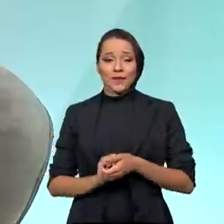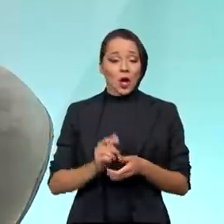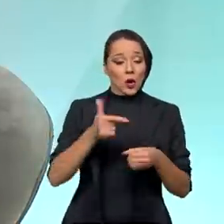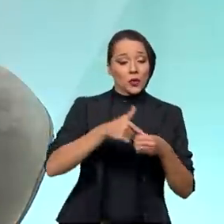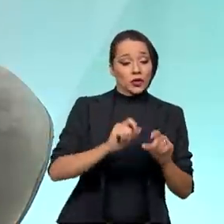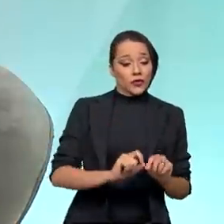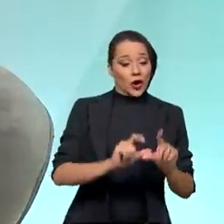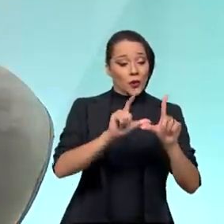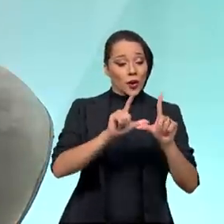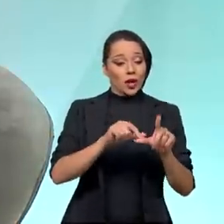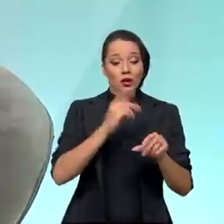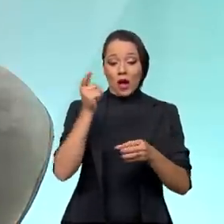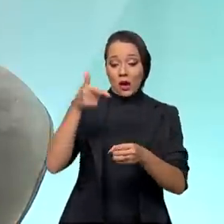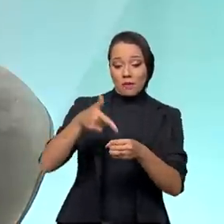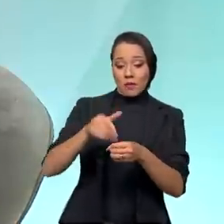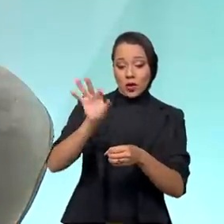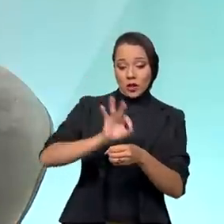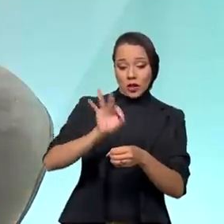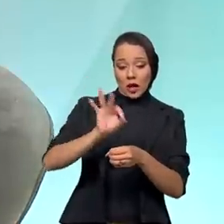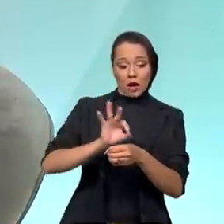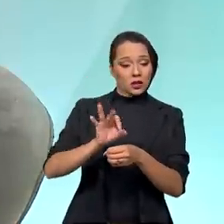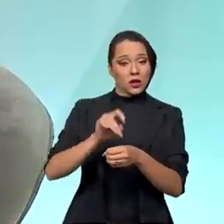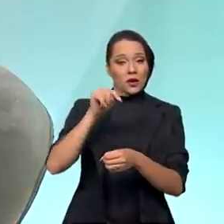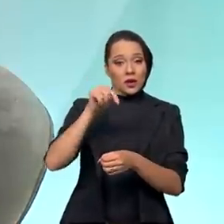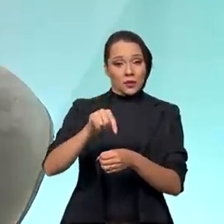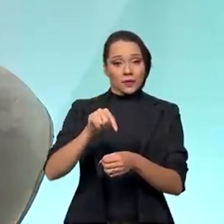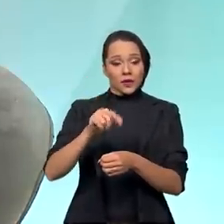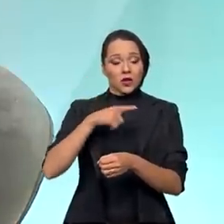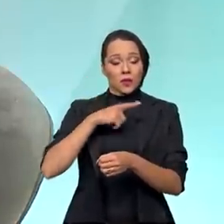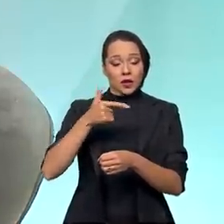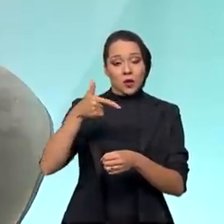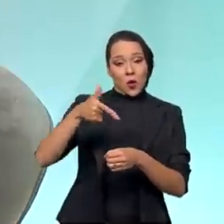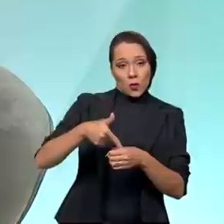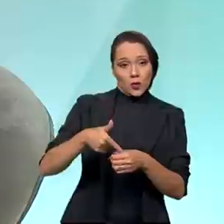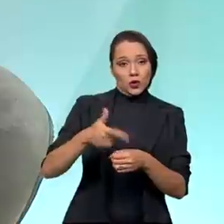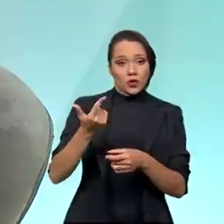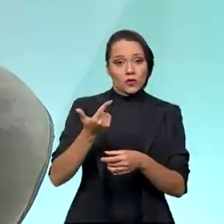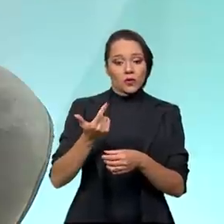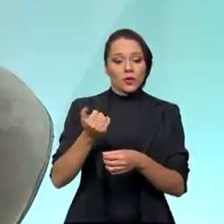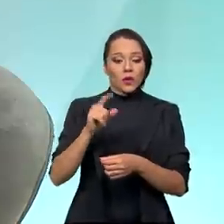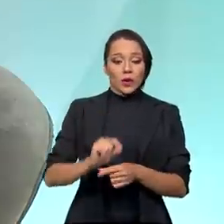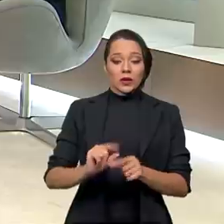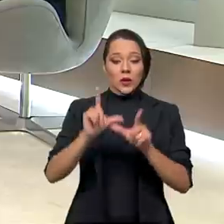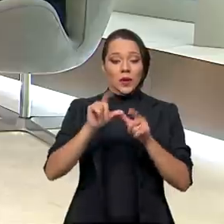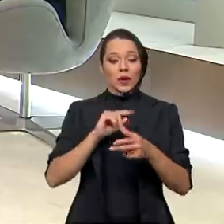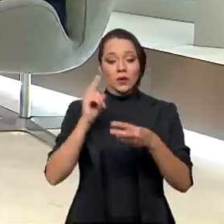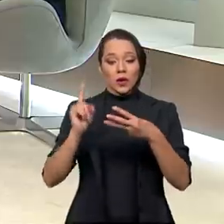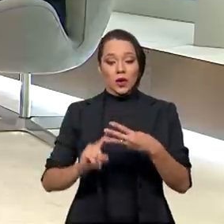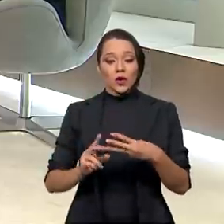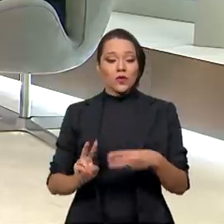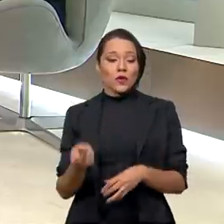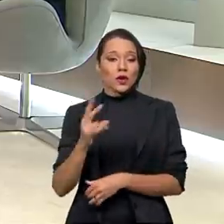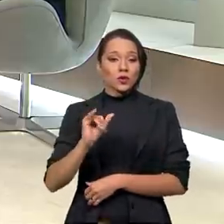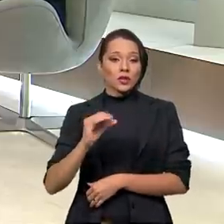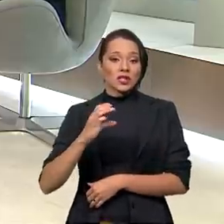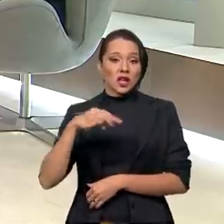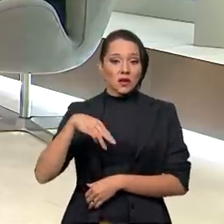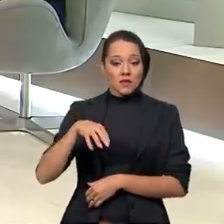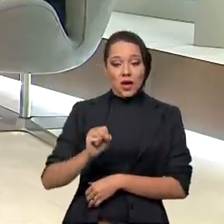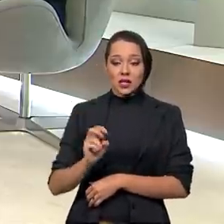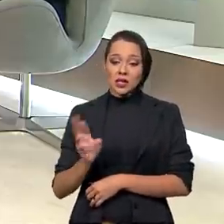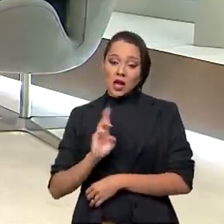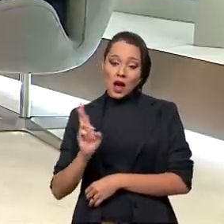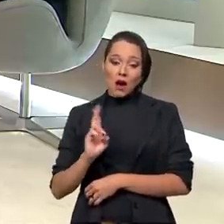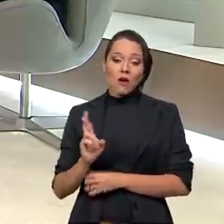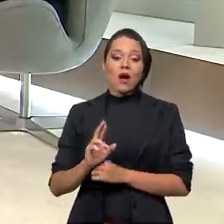aumenta, eu aplico um percentual sobre esse combustível com esse aumento e o valor do ICMS em real por